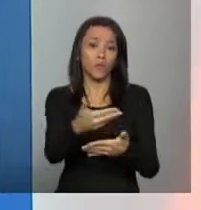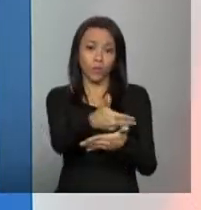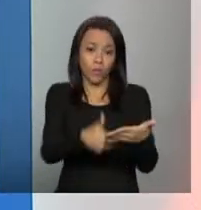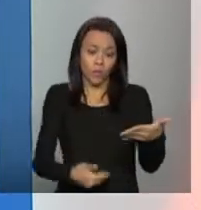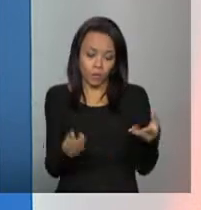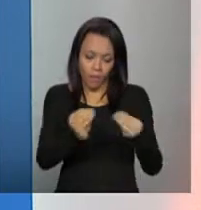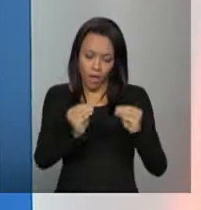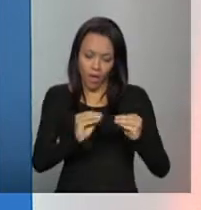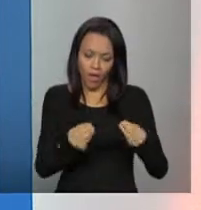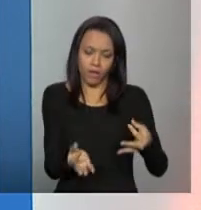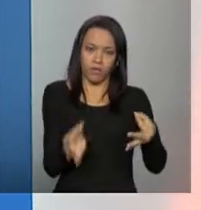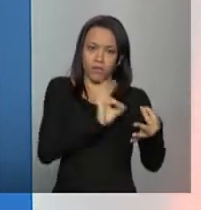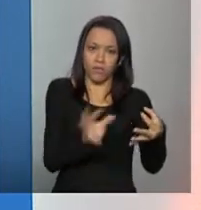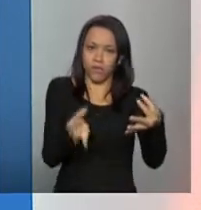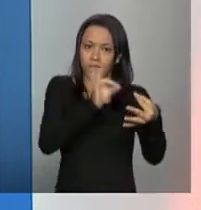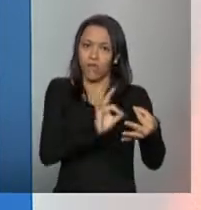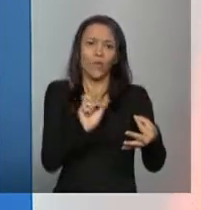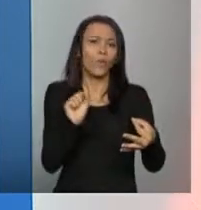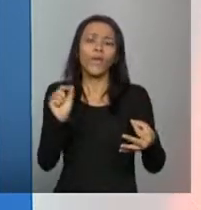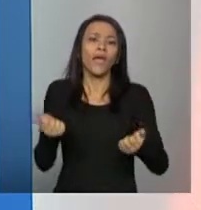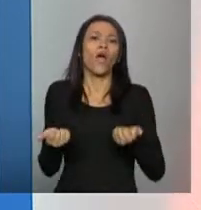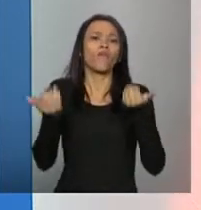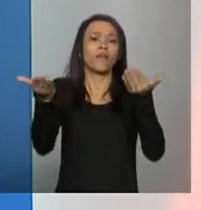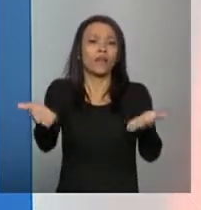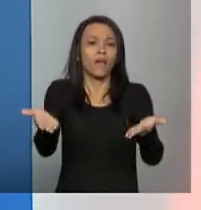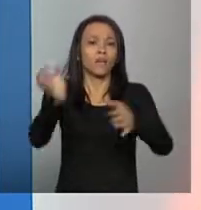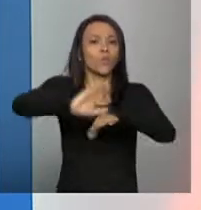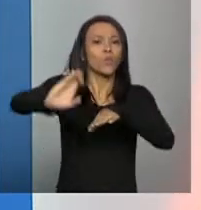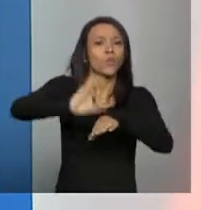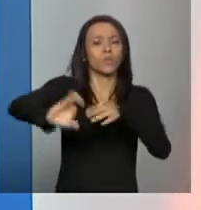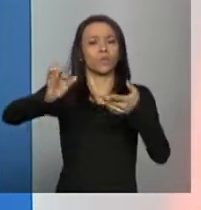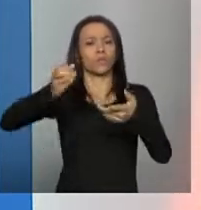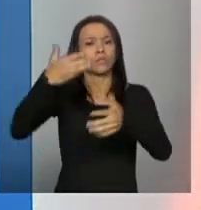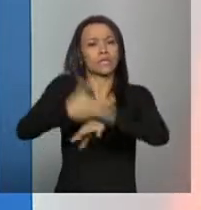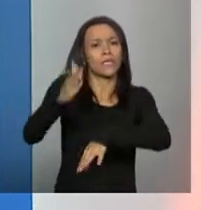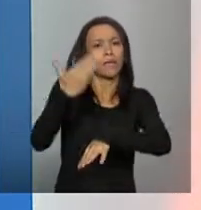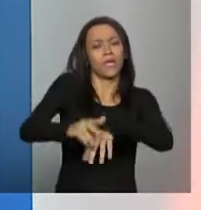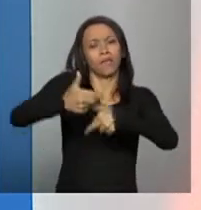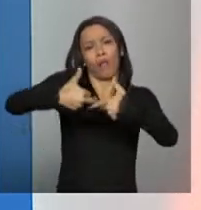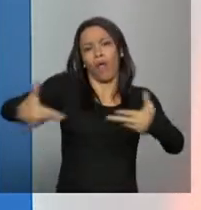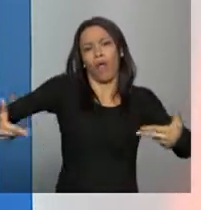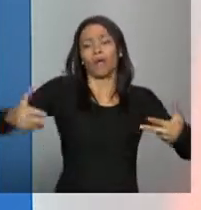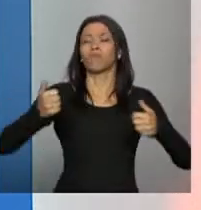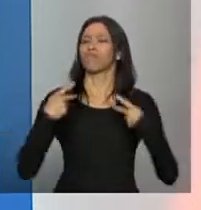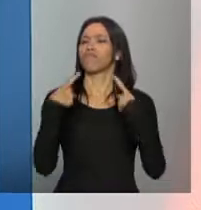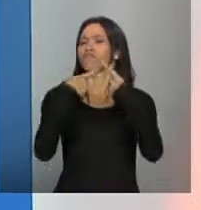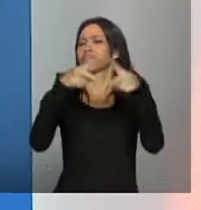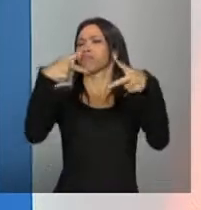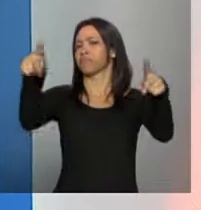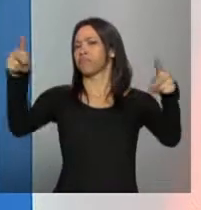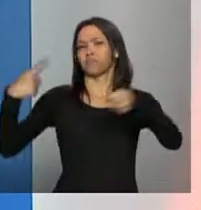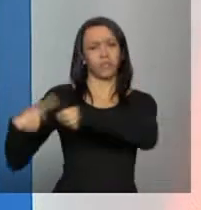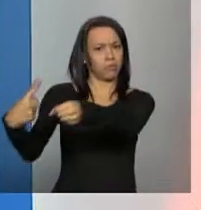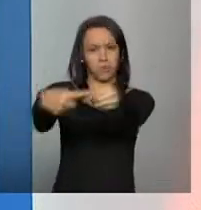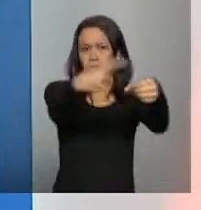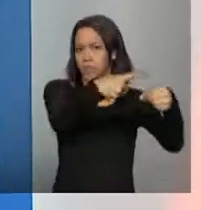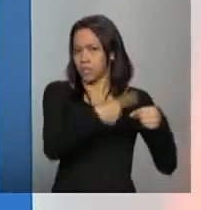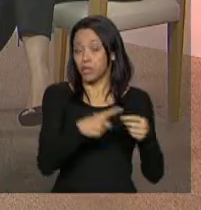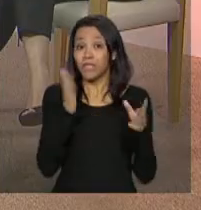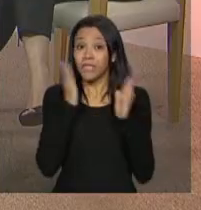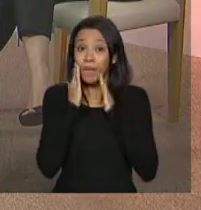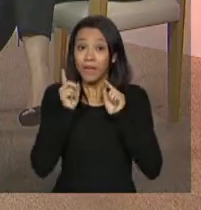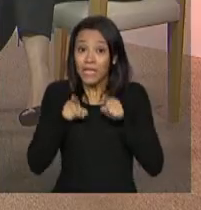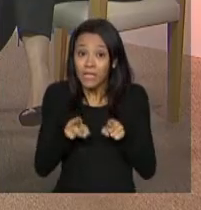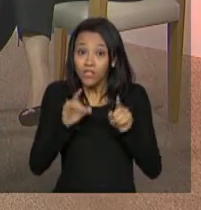conhecimento do que é ofertado pelas entidades, lá na cidade, lá no território. Então, de posse dessas informações,